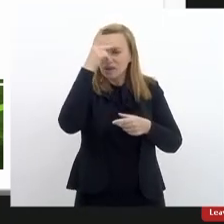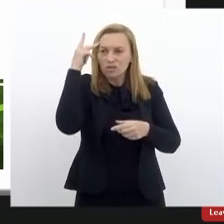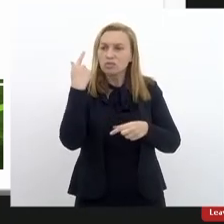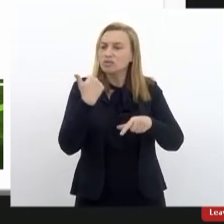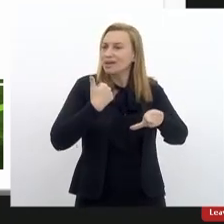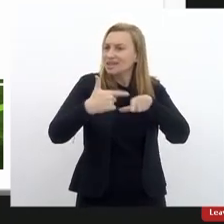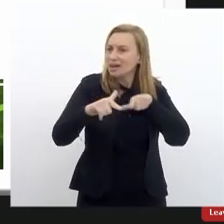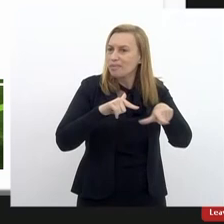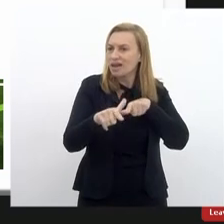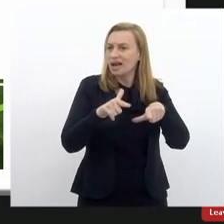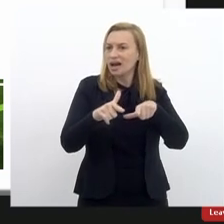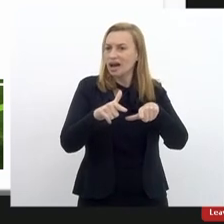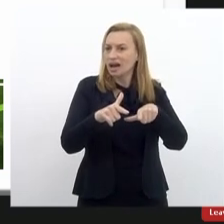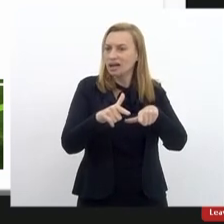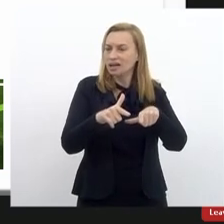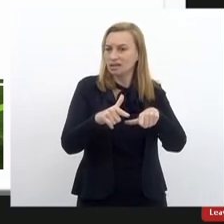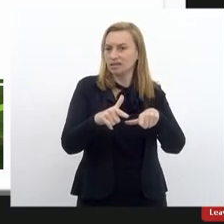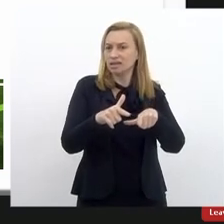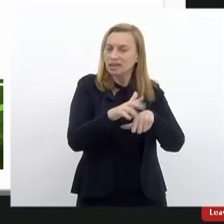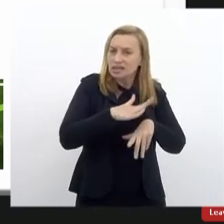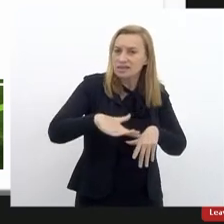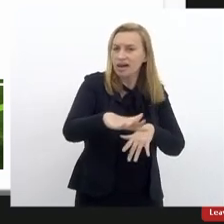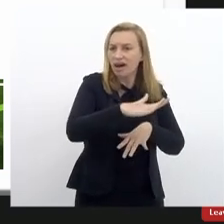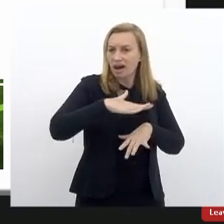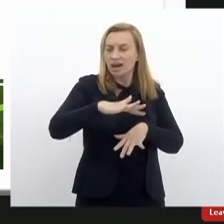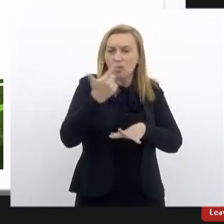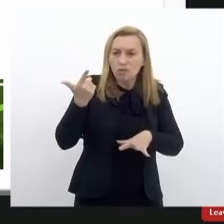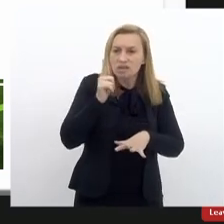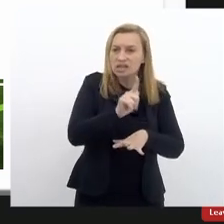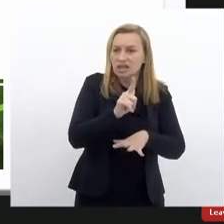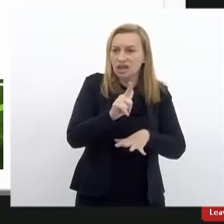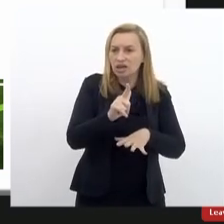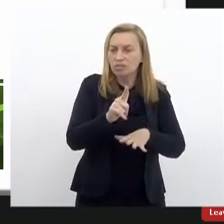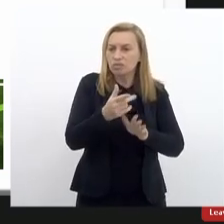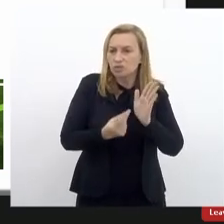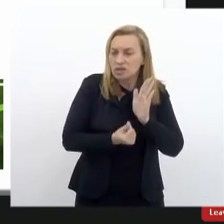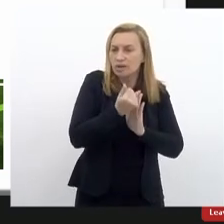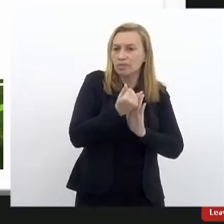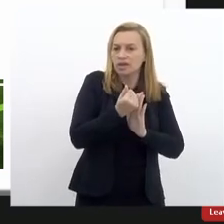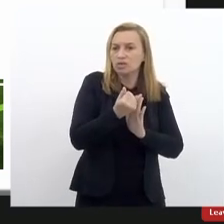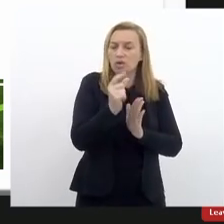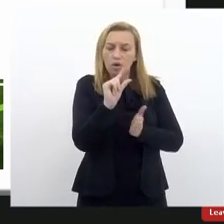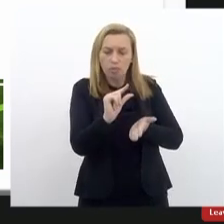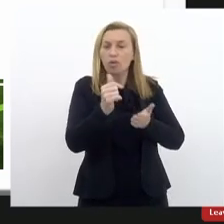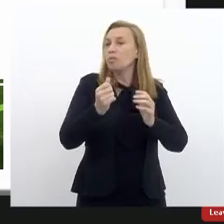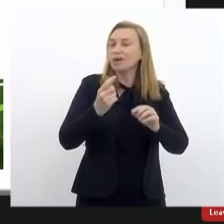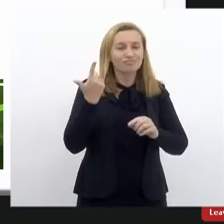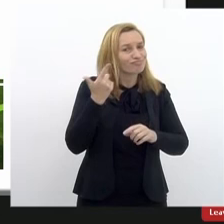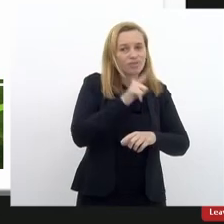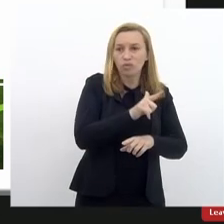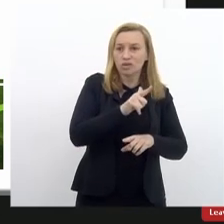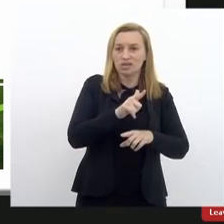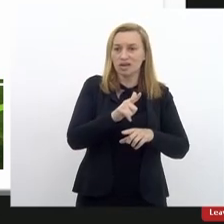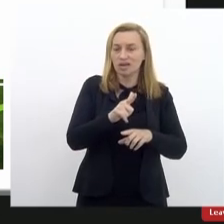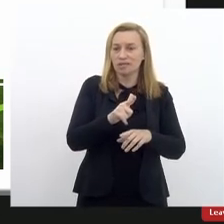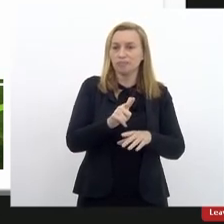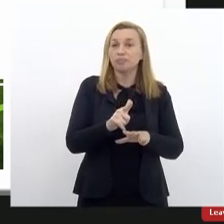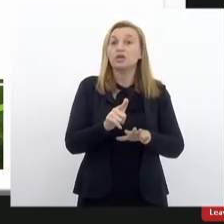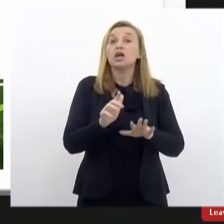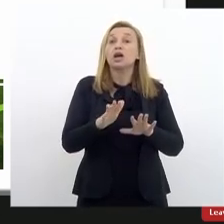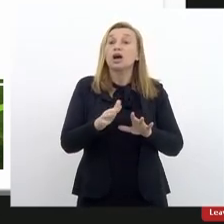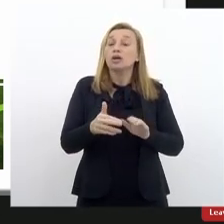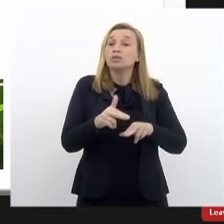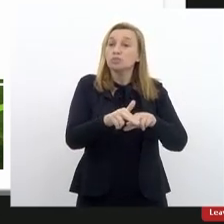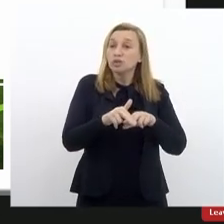com que consigamos executar um orçamento, mínimo que seja, mas a gente não consegue. Diante